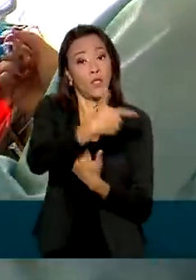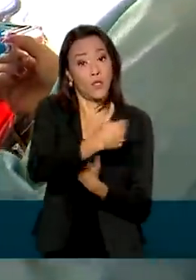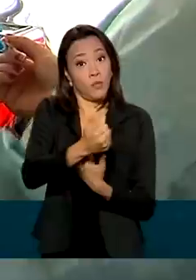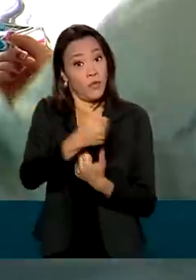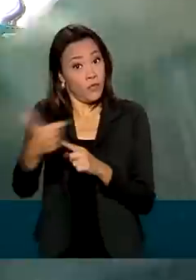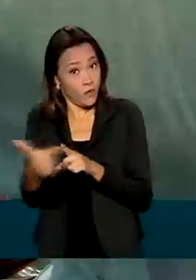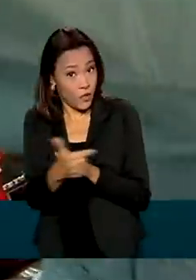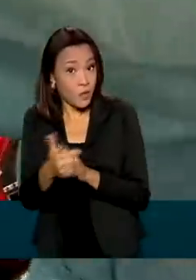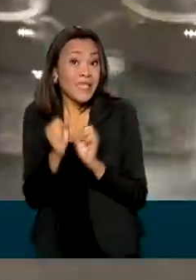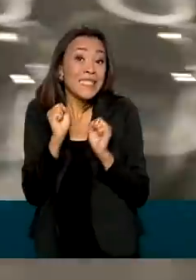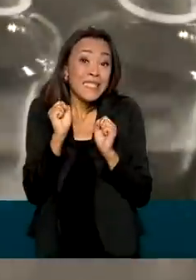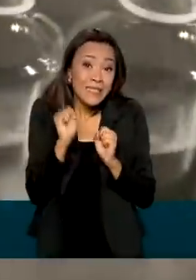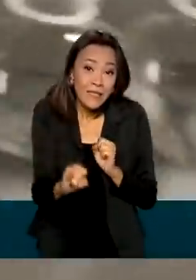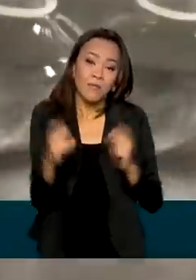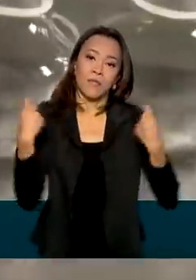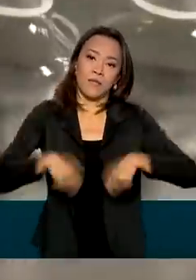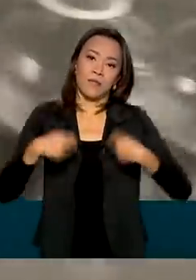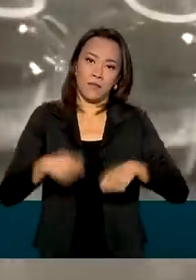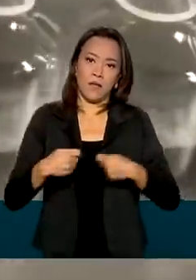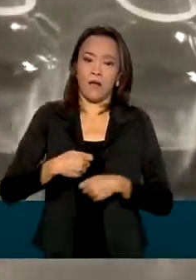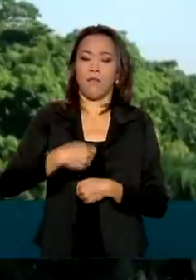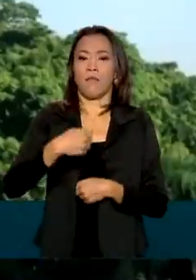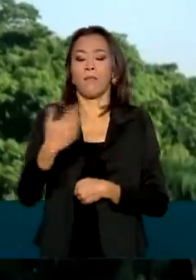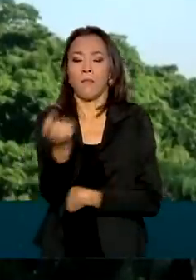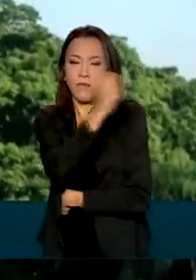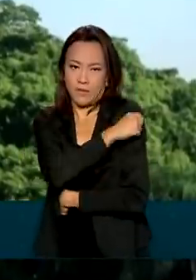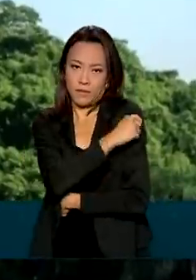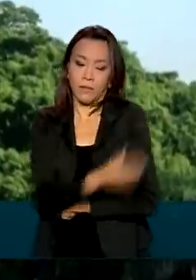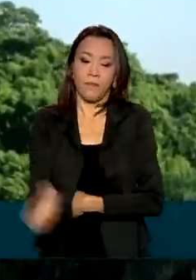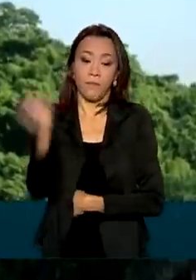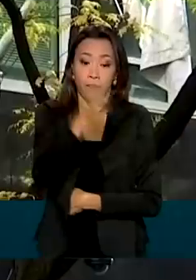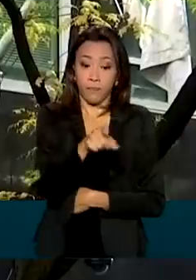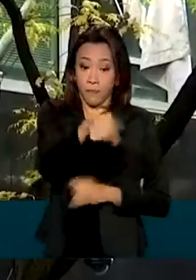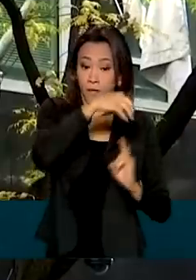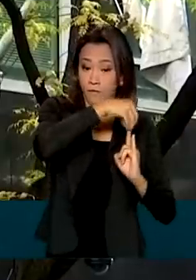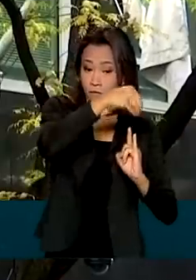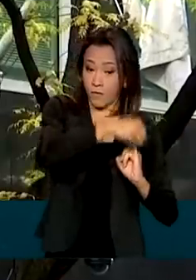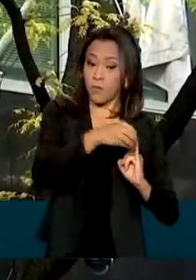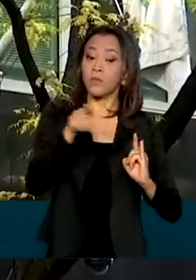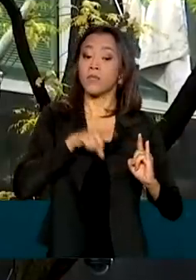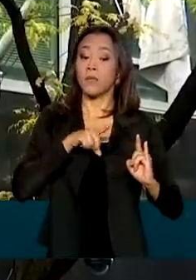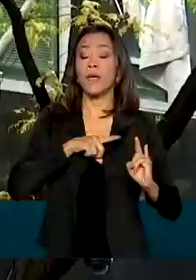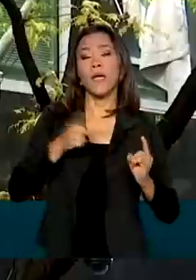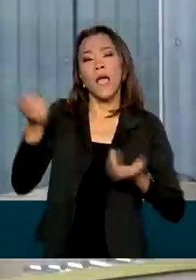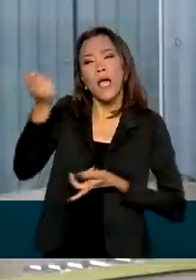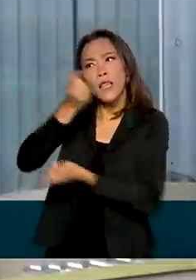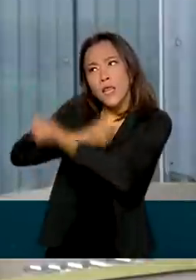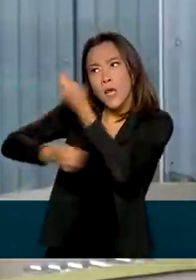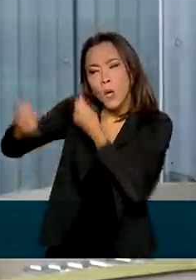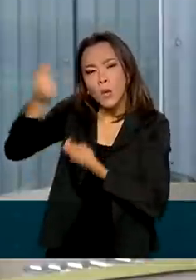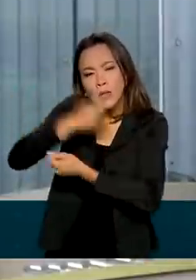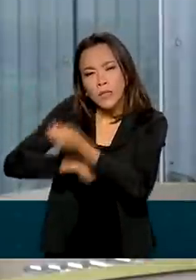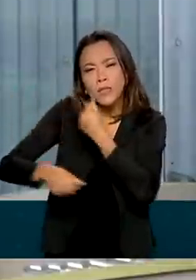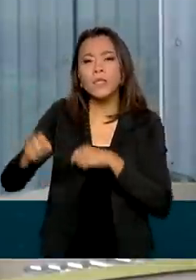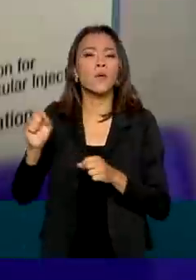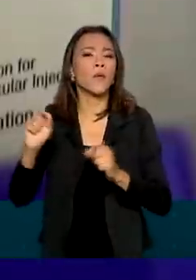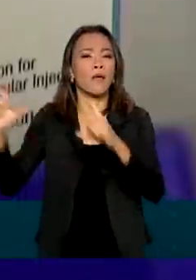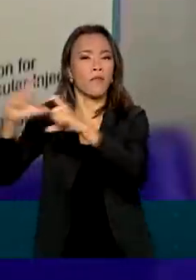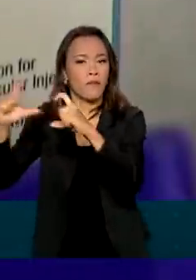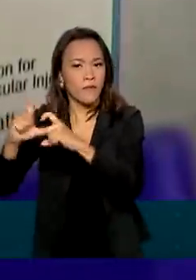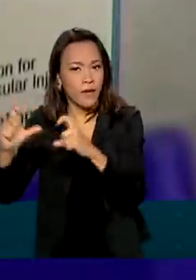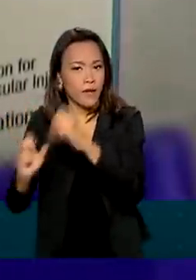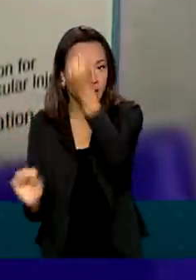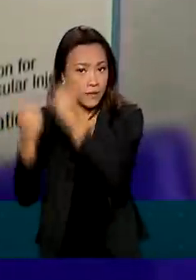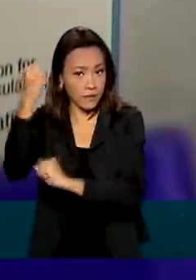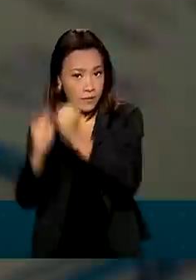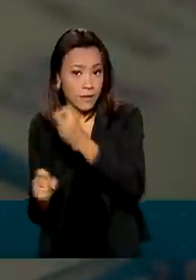caso seja necessário. Além da produção nacional da Fiocruz, o governo negocia com farmacêuticas como a Pfizer e a